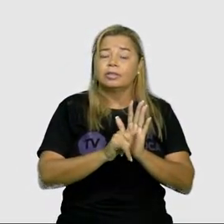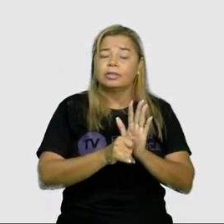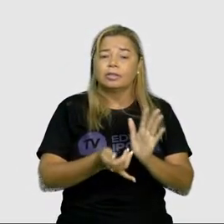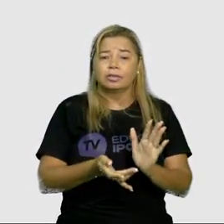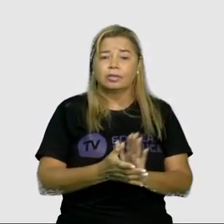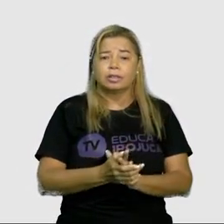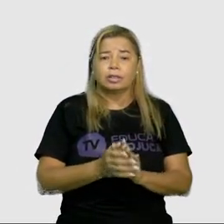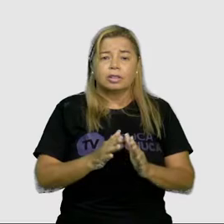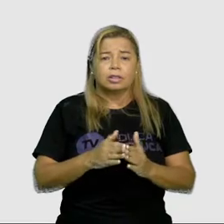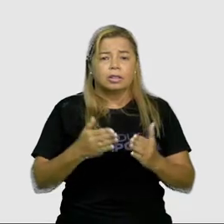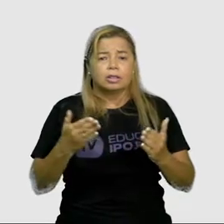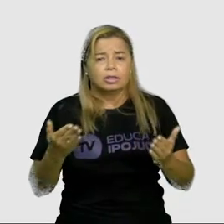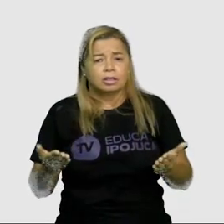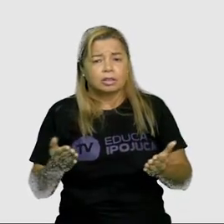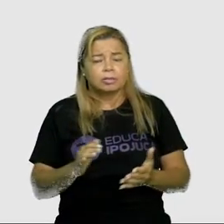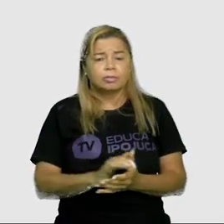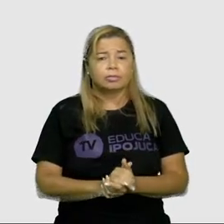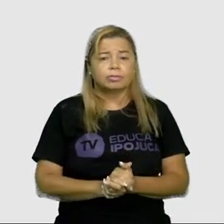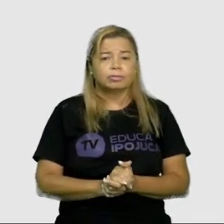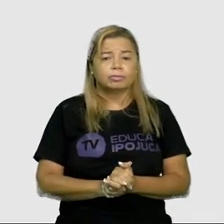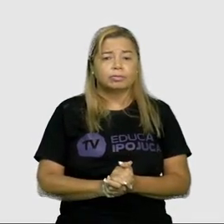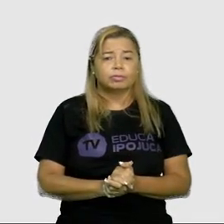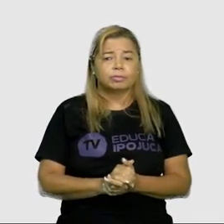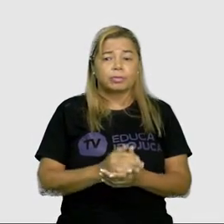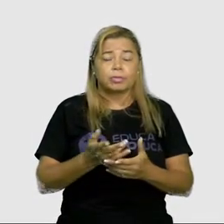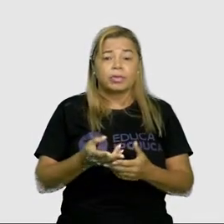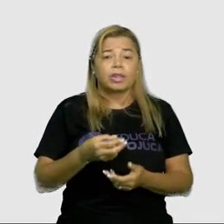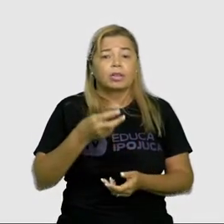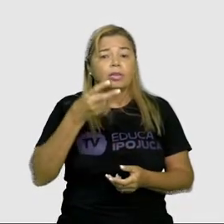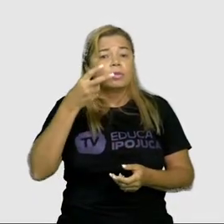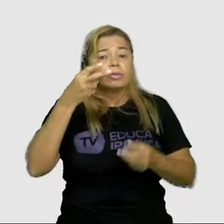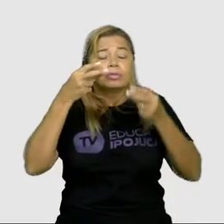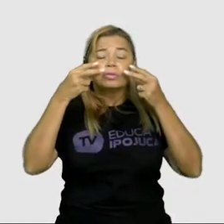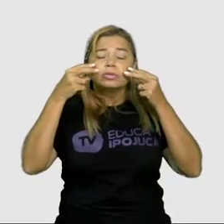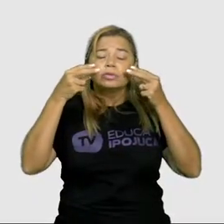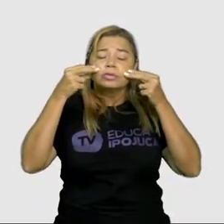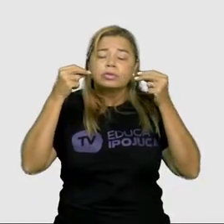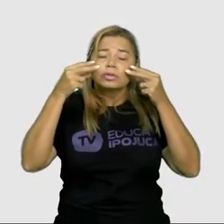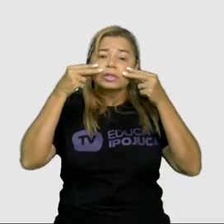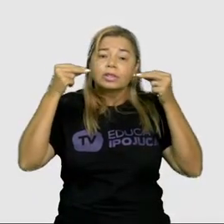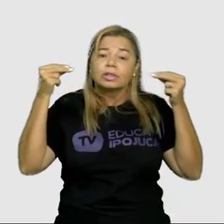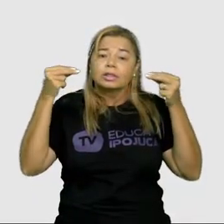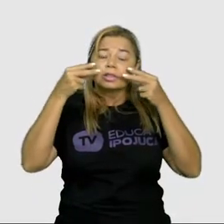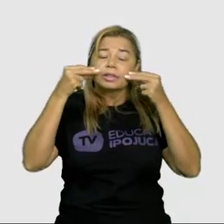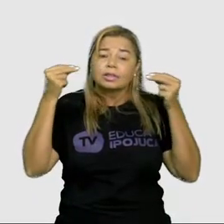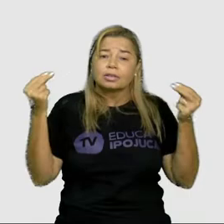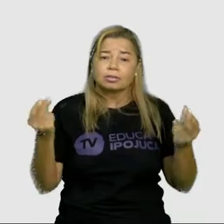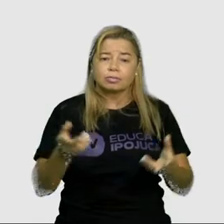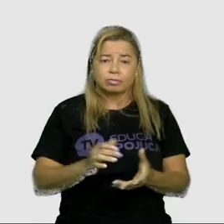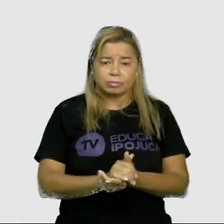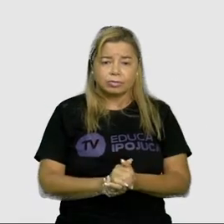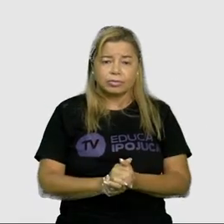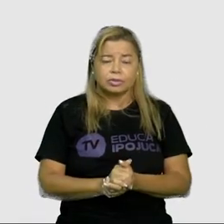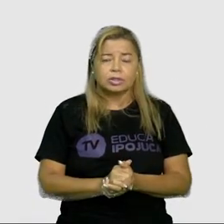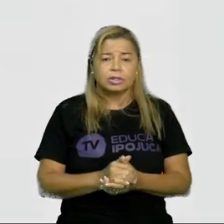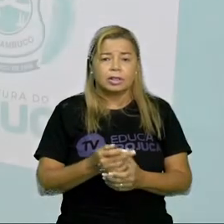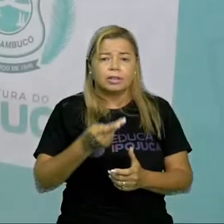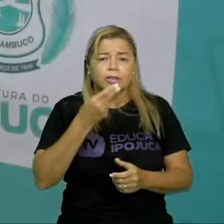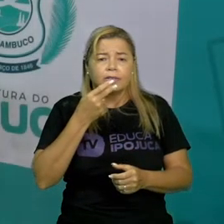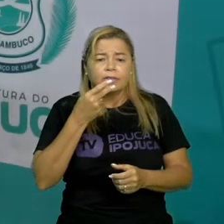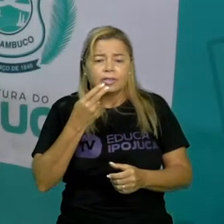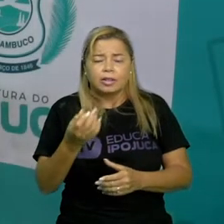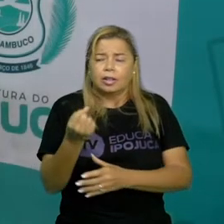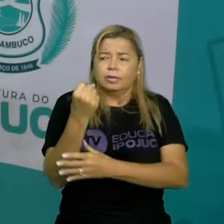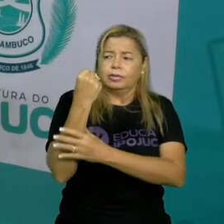és tão forte veja que ele sempre puxa para ele entender que sempre tem alguma coisa mais